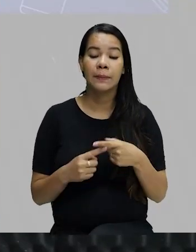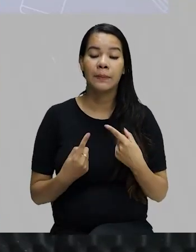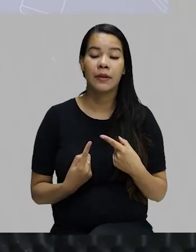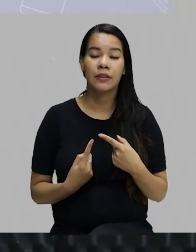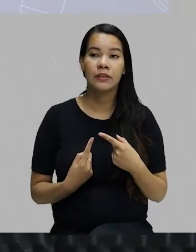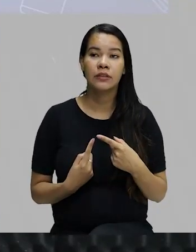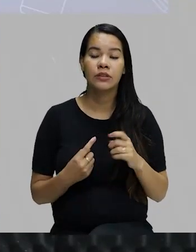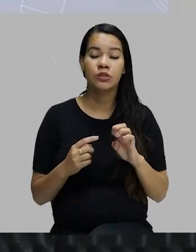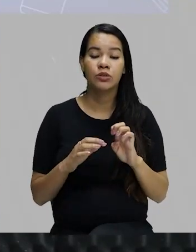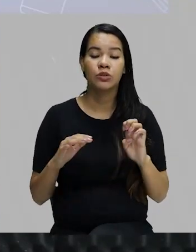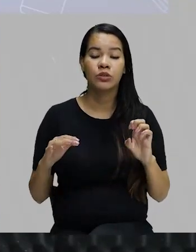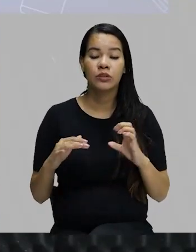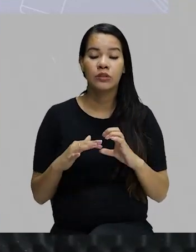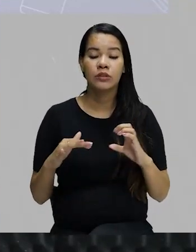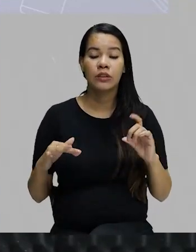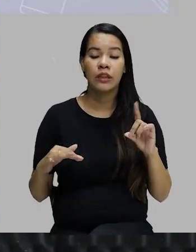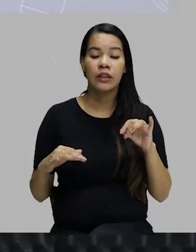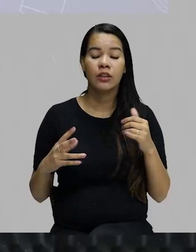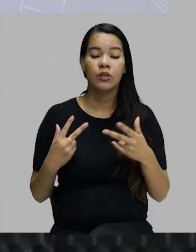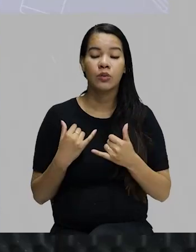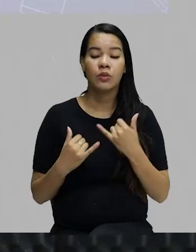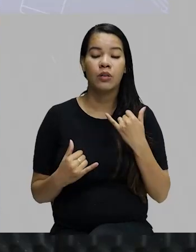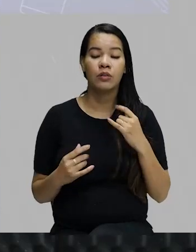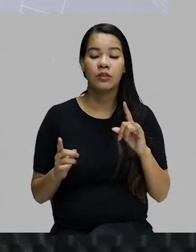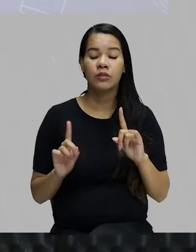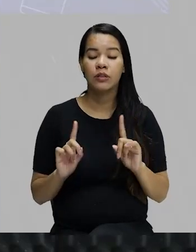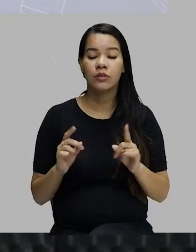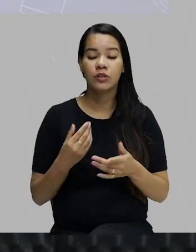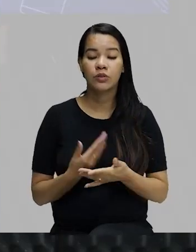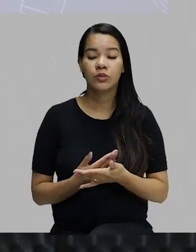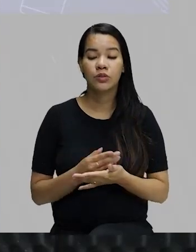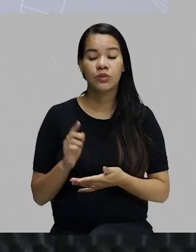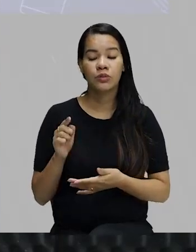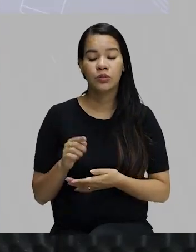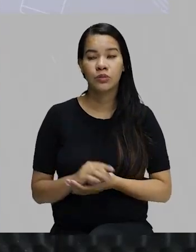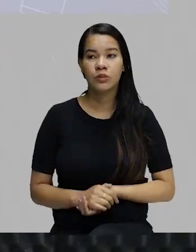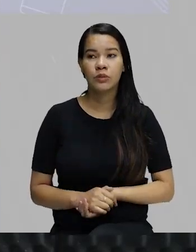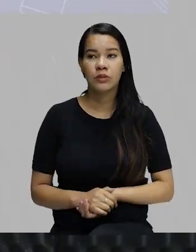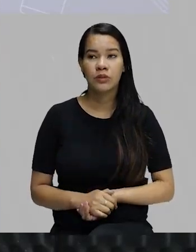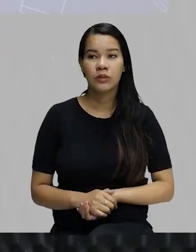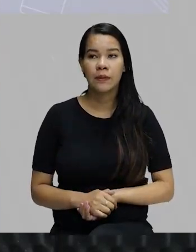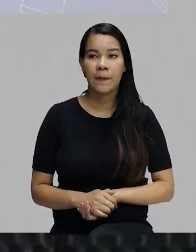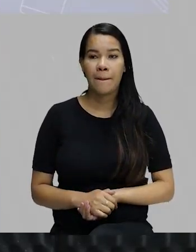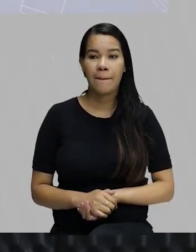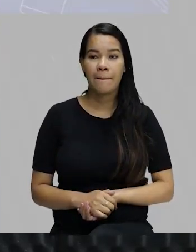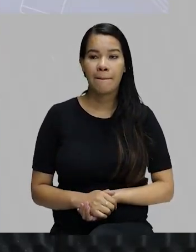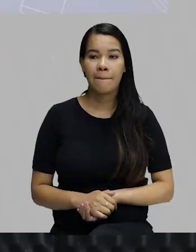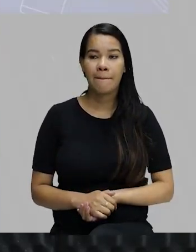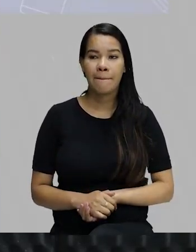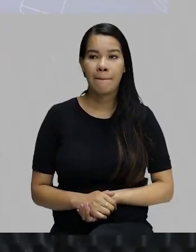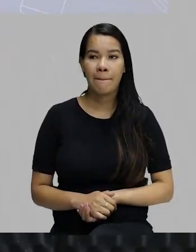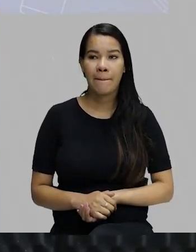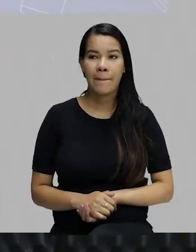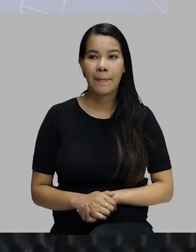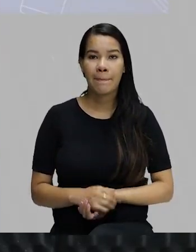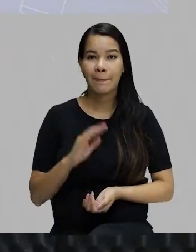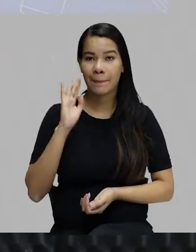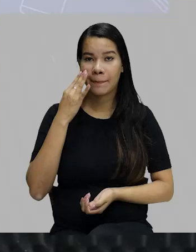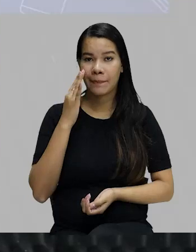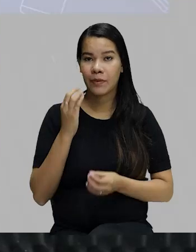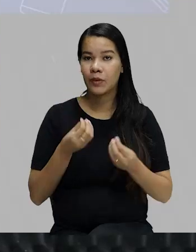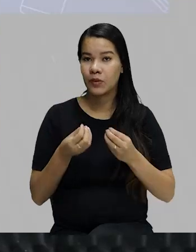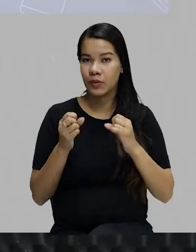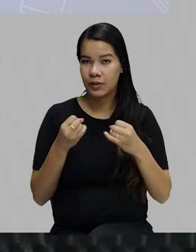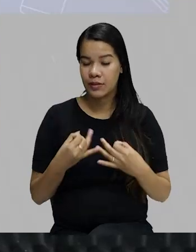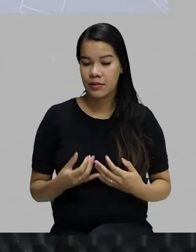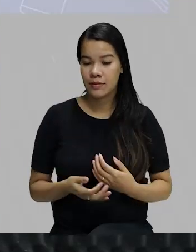forma conjugada será igual. Então, não estudes tu. Eu não vou colocar que não estudes tu. Entenderam agora o